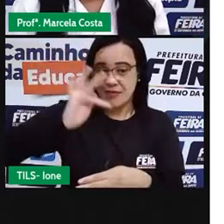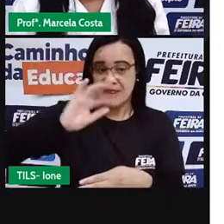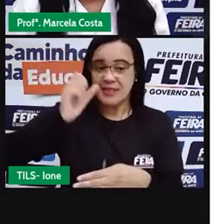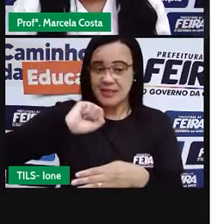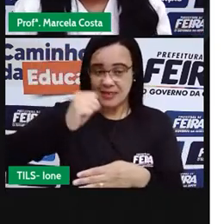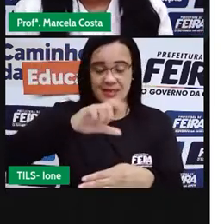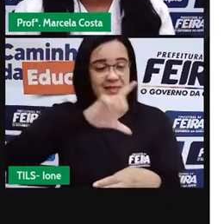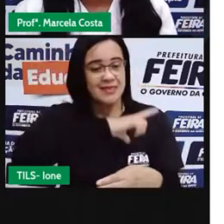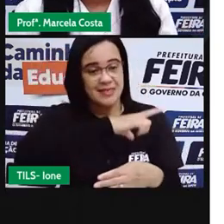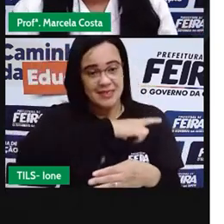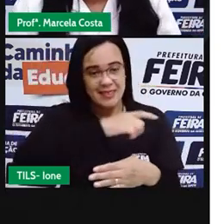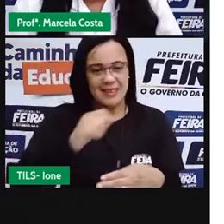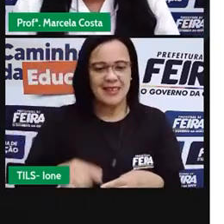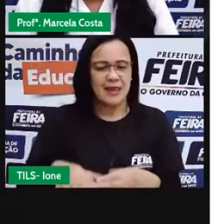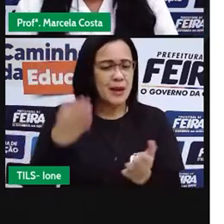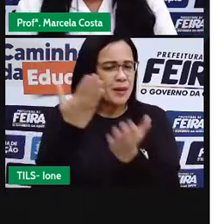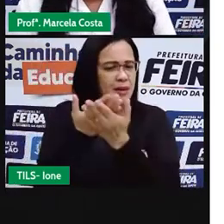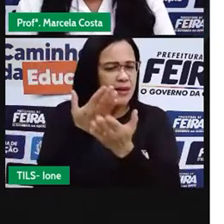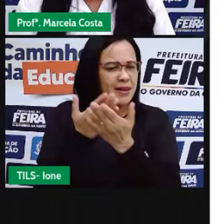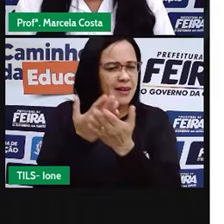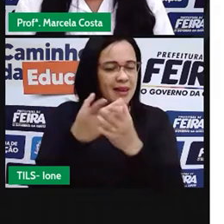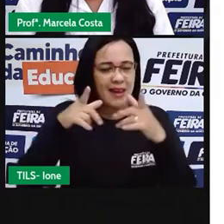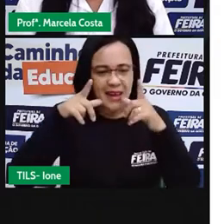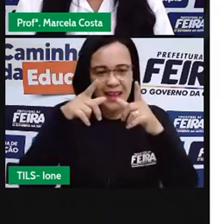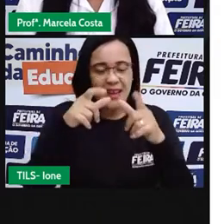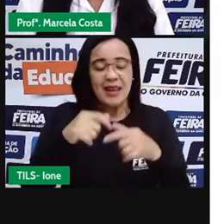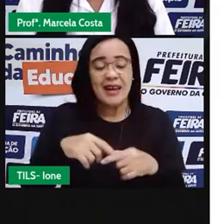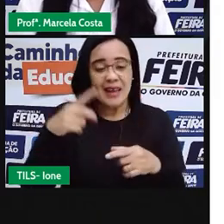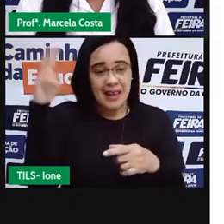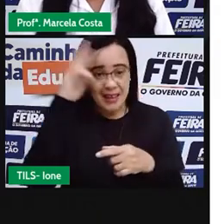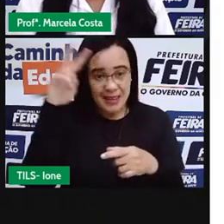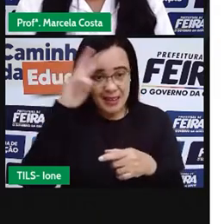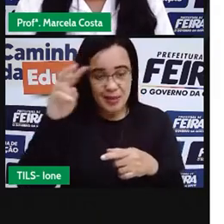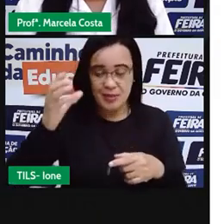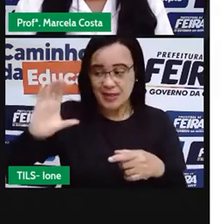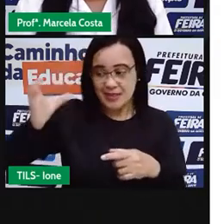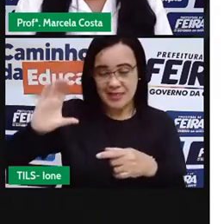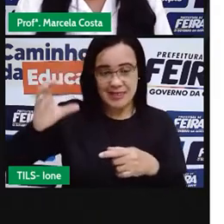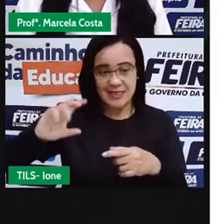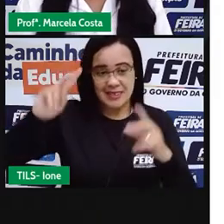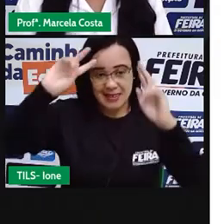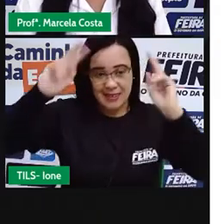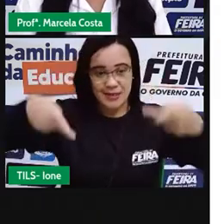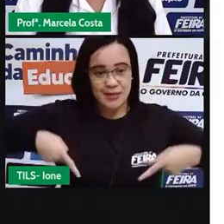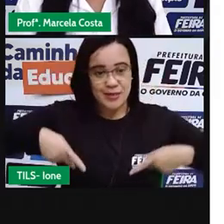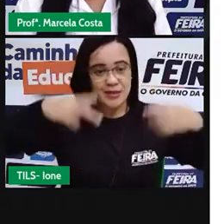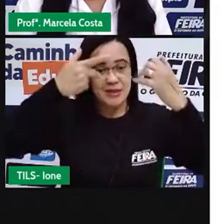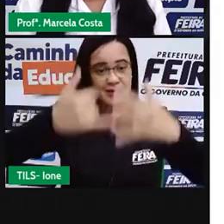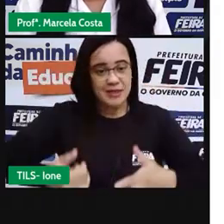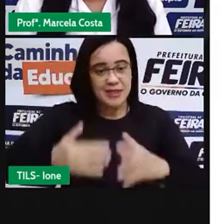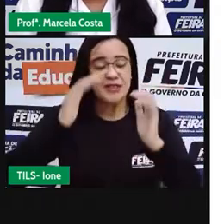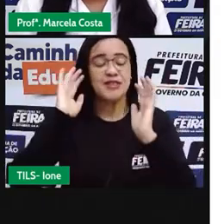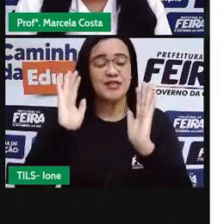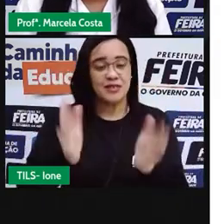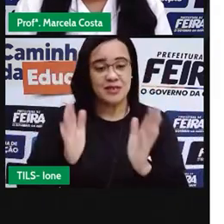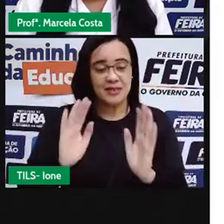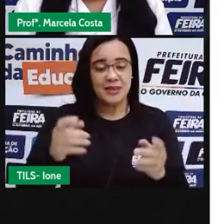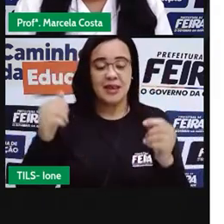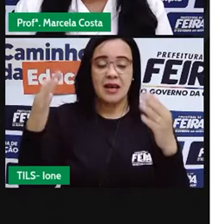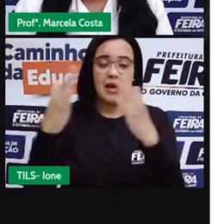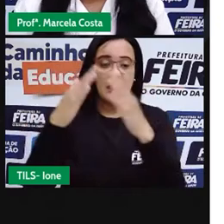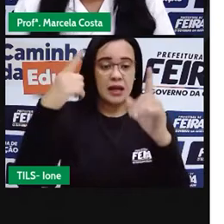a gente já falou um pouco sobre algumas igrejas importantes aqui para a nossa